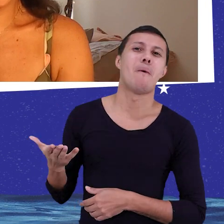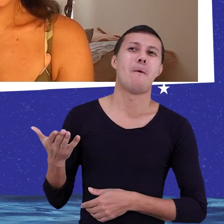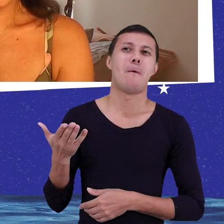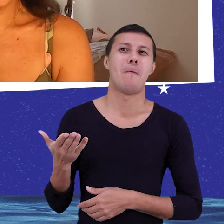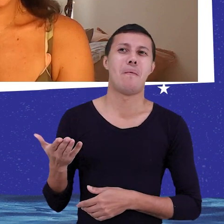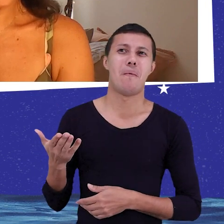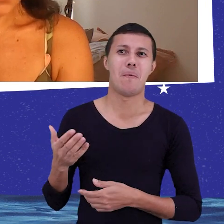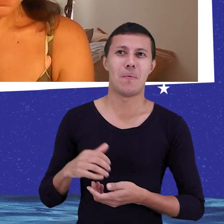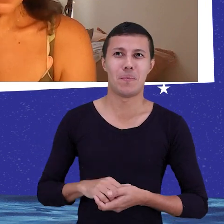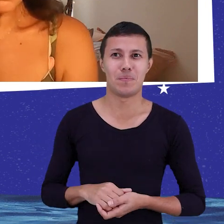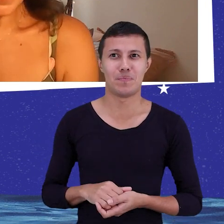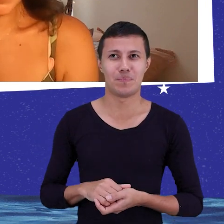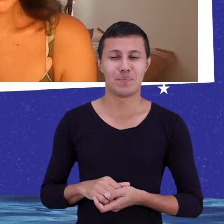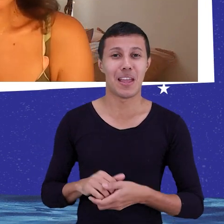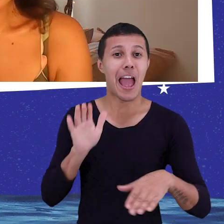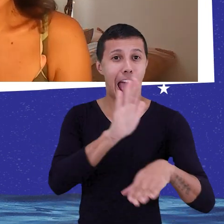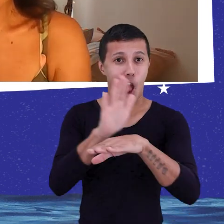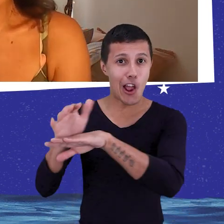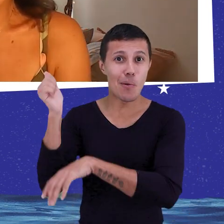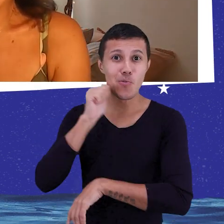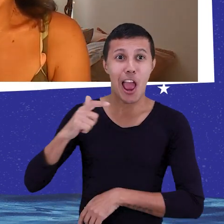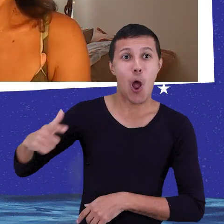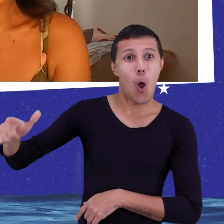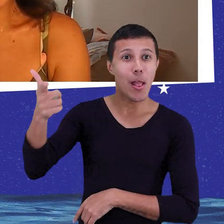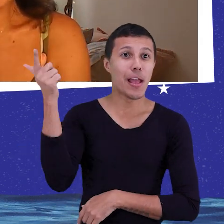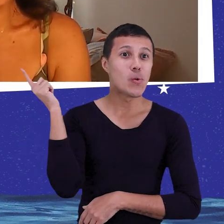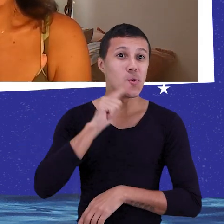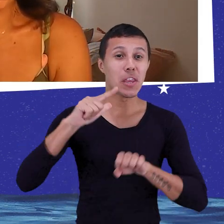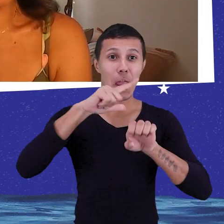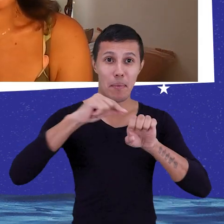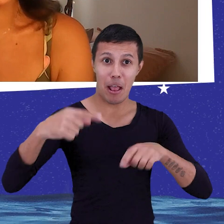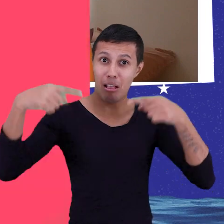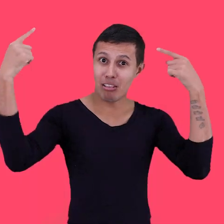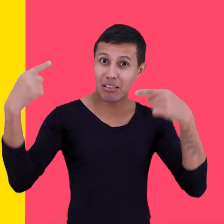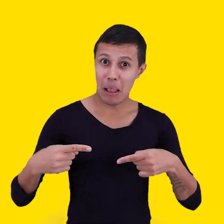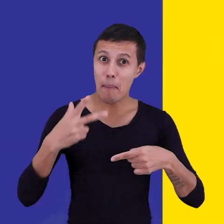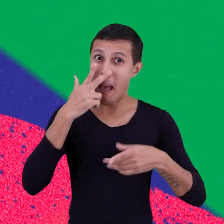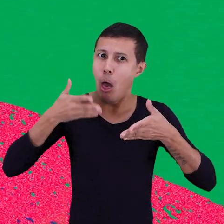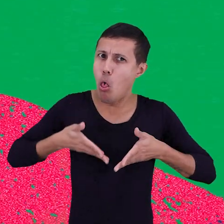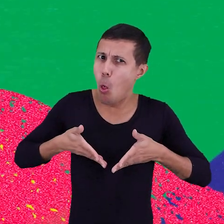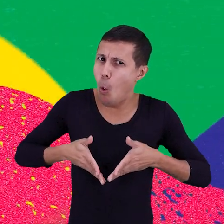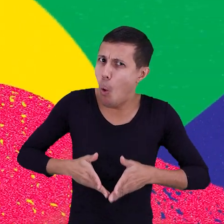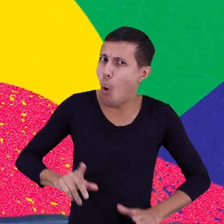ajude mais mulheres também a empreender, que é um desafio. É um parto.